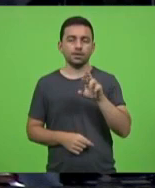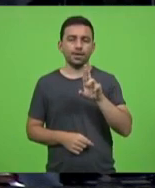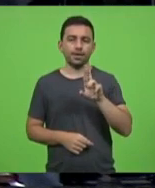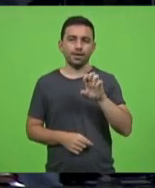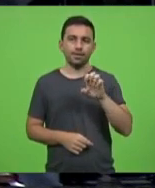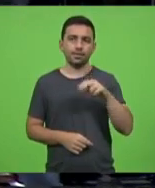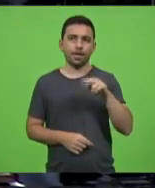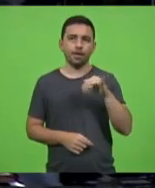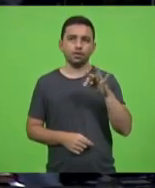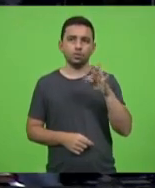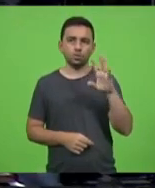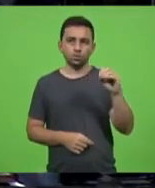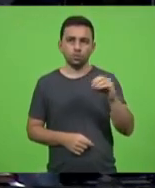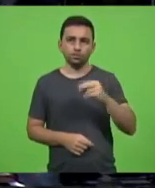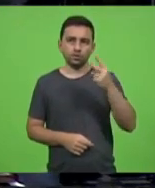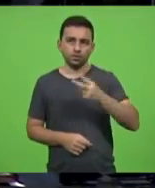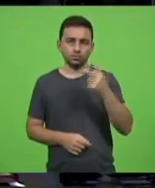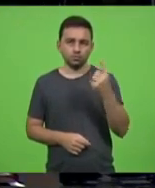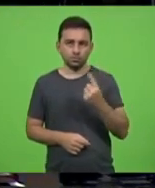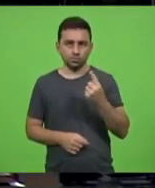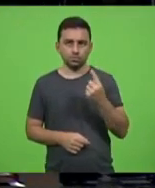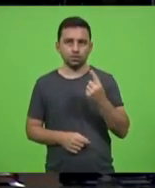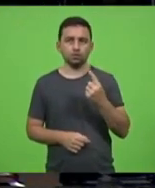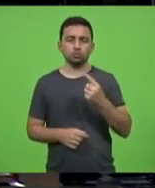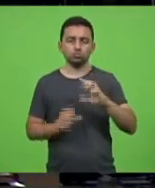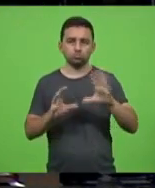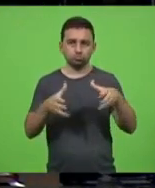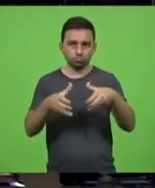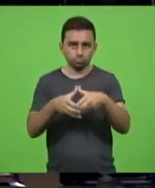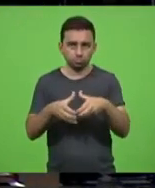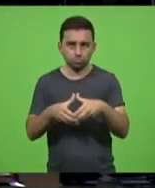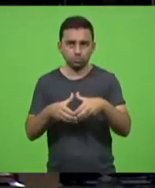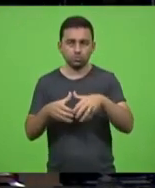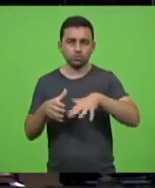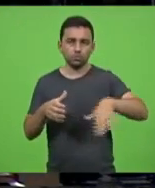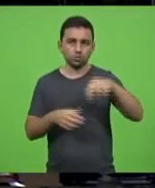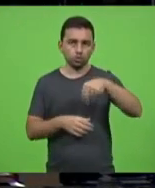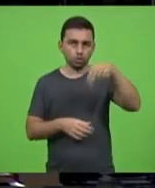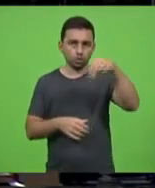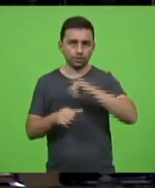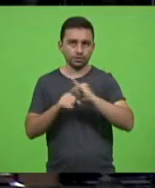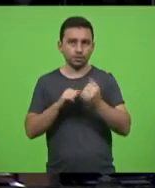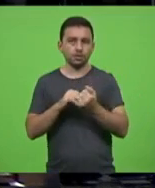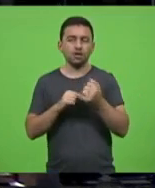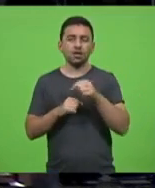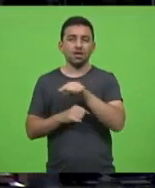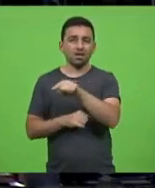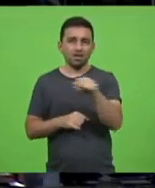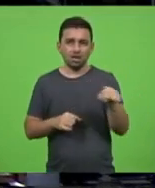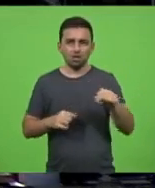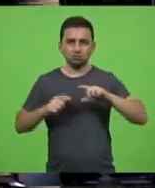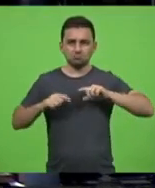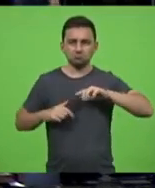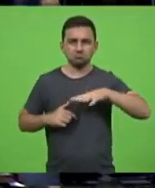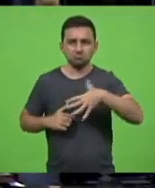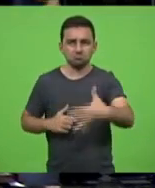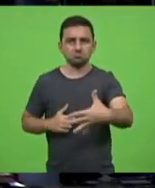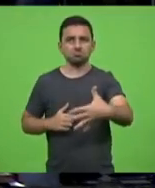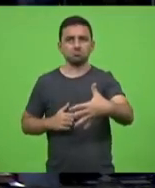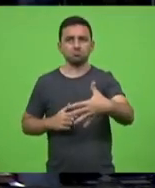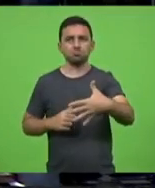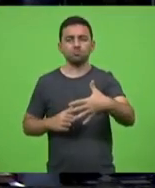21º Batalhão de Polícia Militar do Norte da Ilha pelo ato de desprendimento e coragem no cumprimento do dever durante